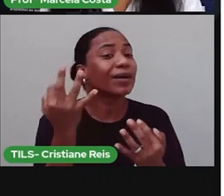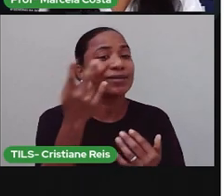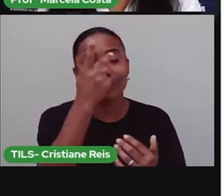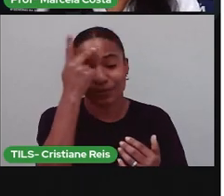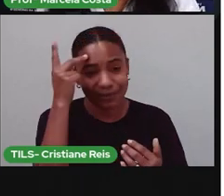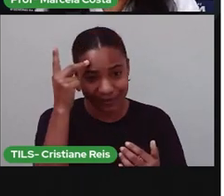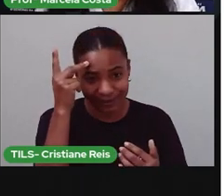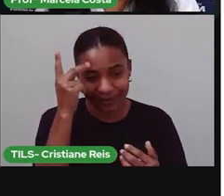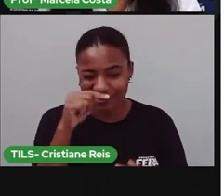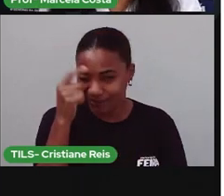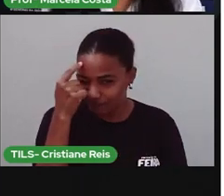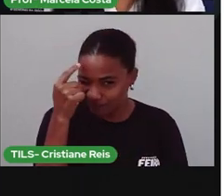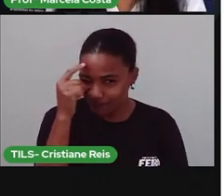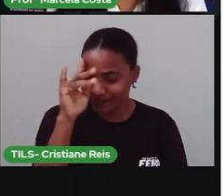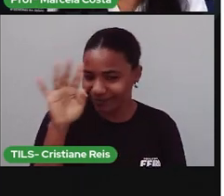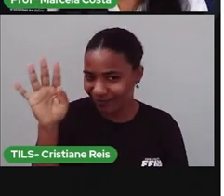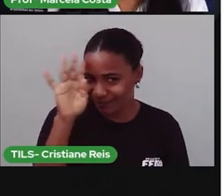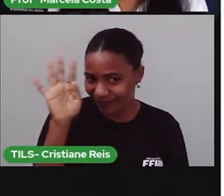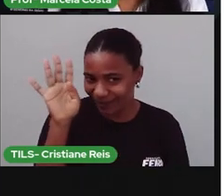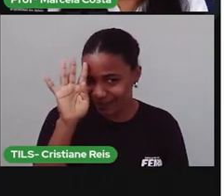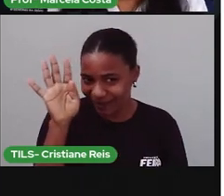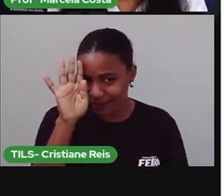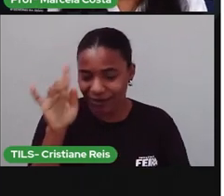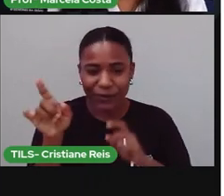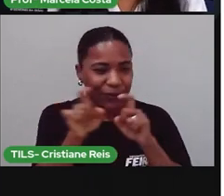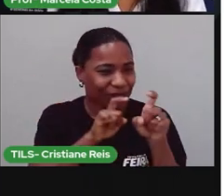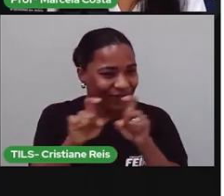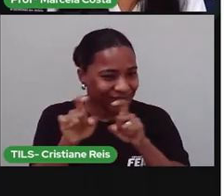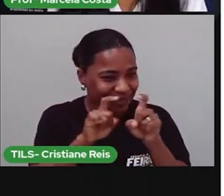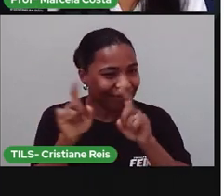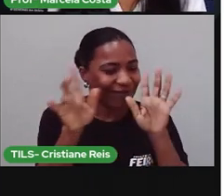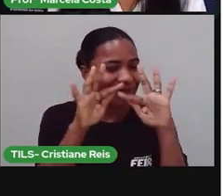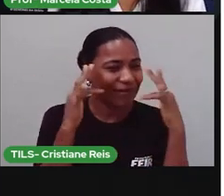Pense sobre essas questões, converse com seus familiares.